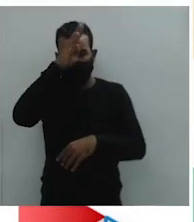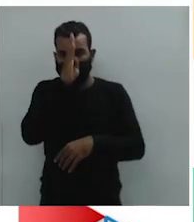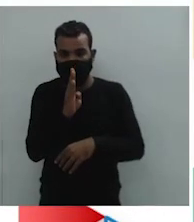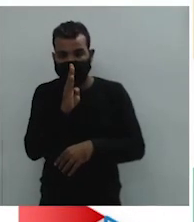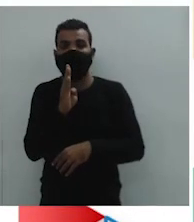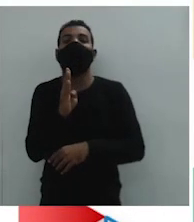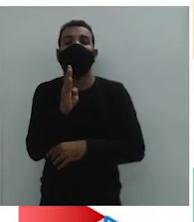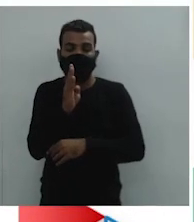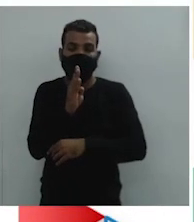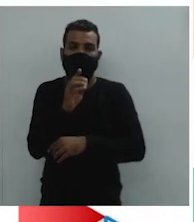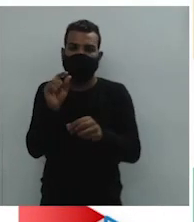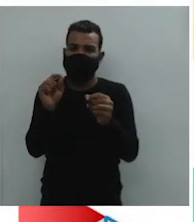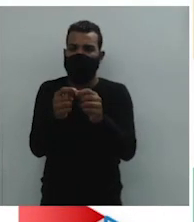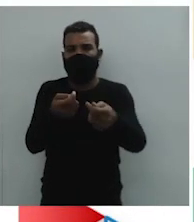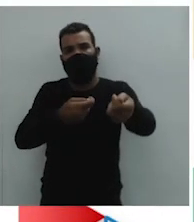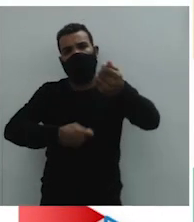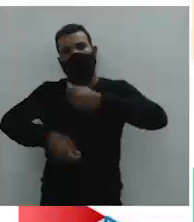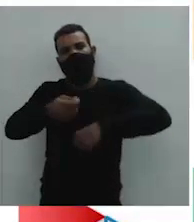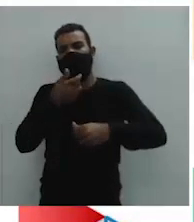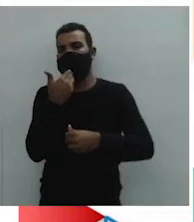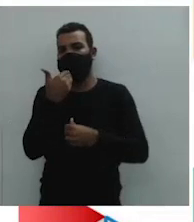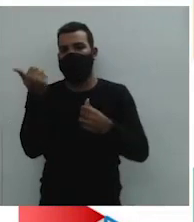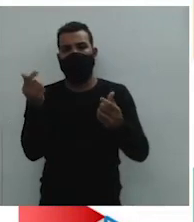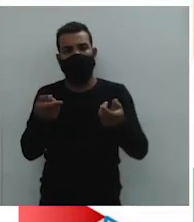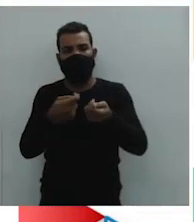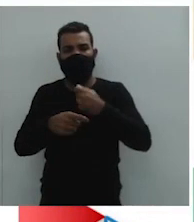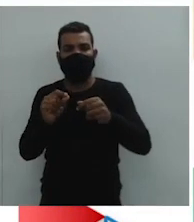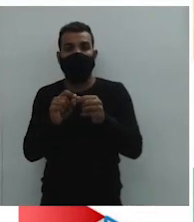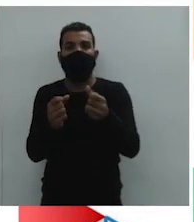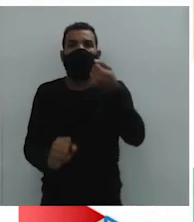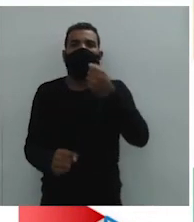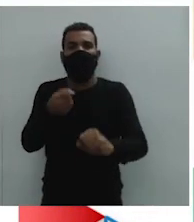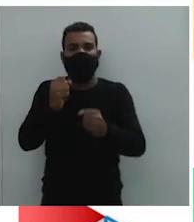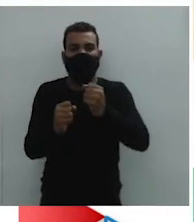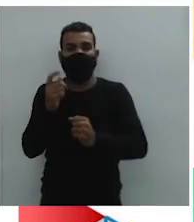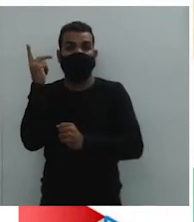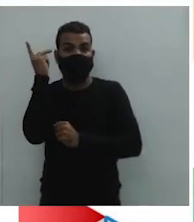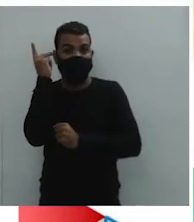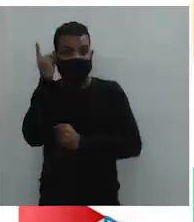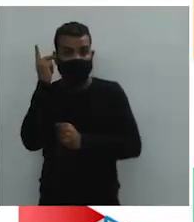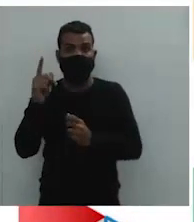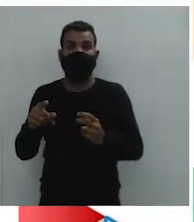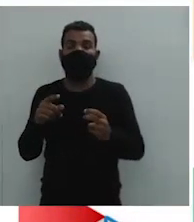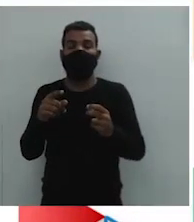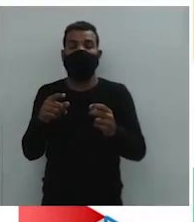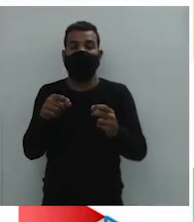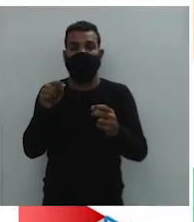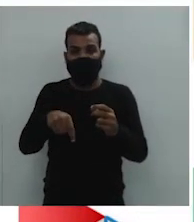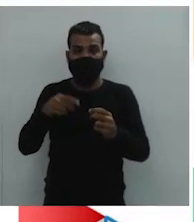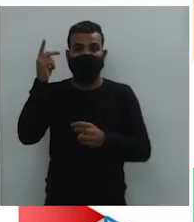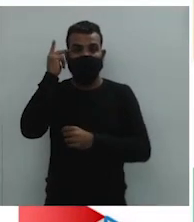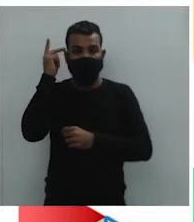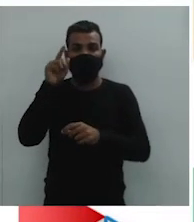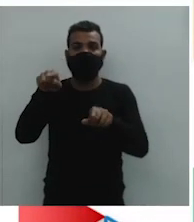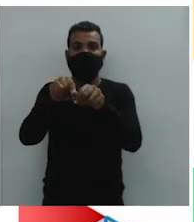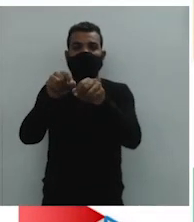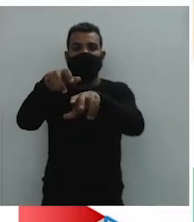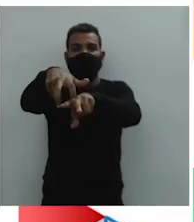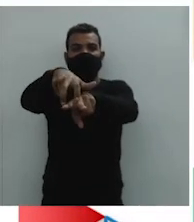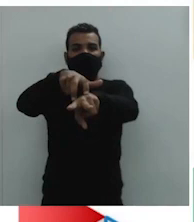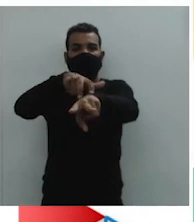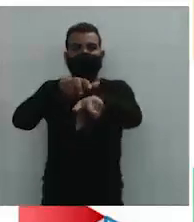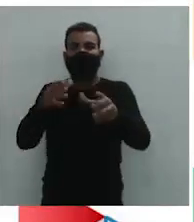condições econômicas para a industrialização, certo? De São Paulo, exportação na malha ferroviária,